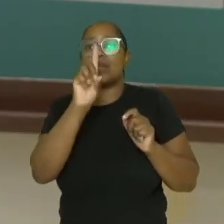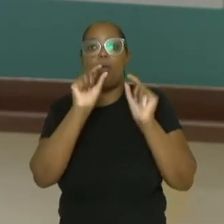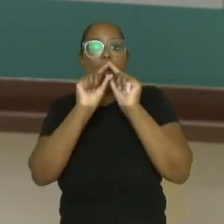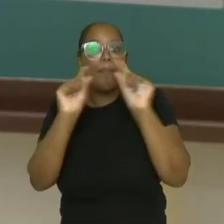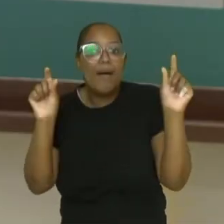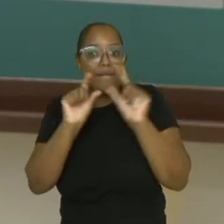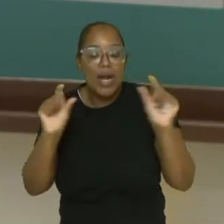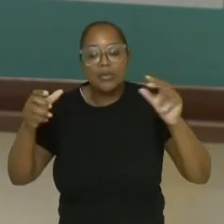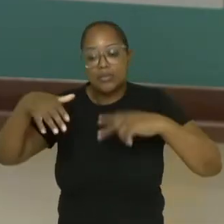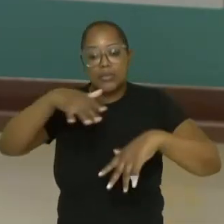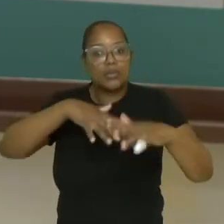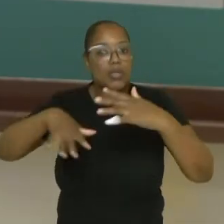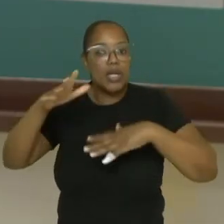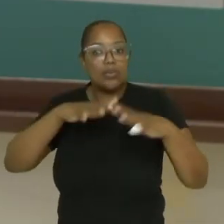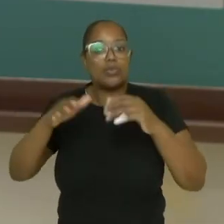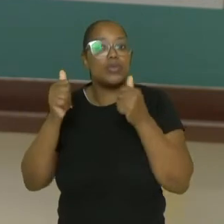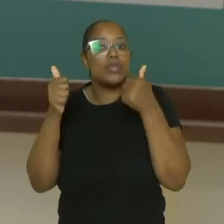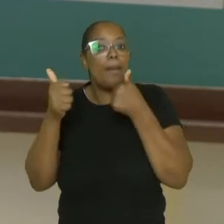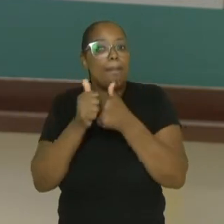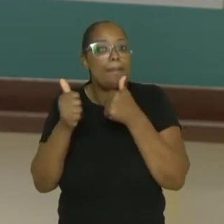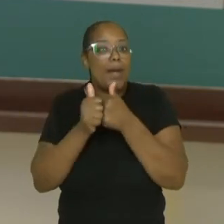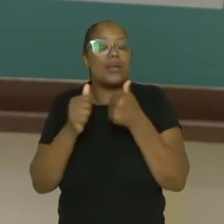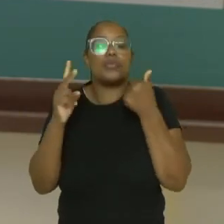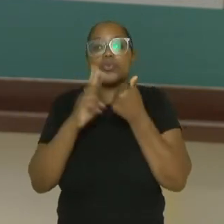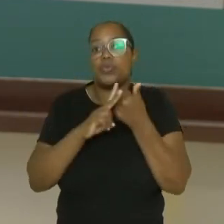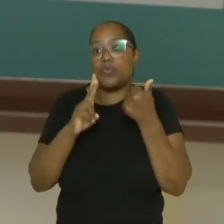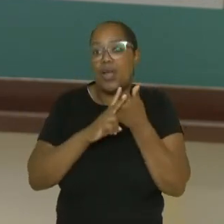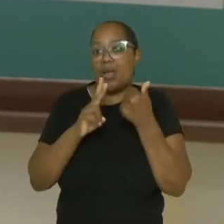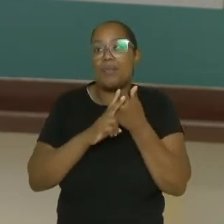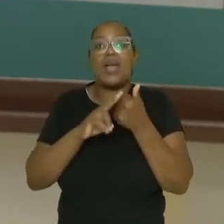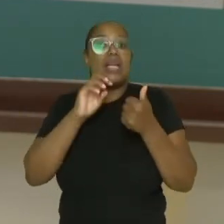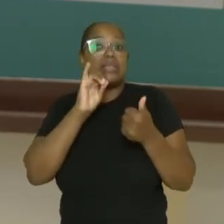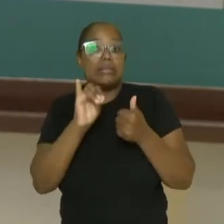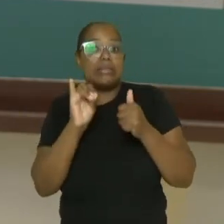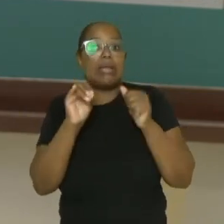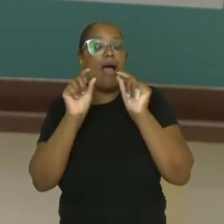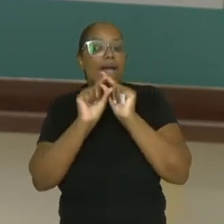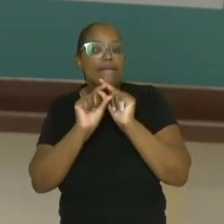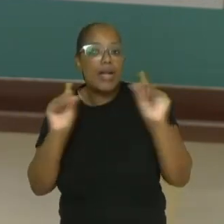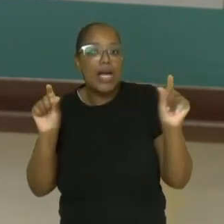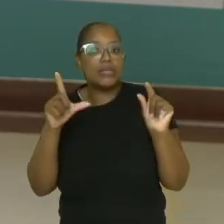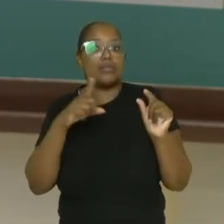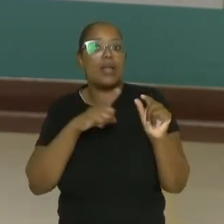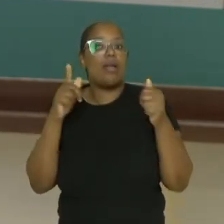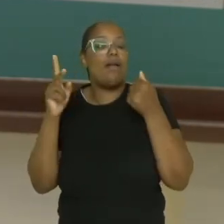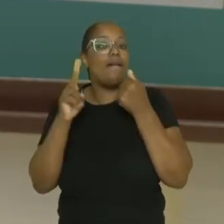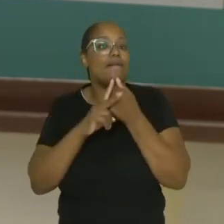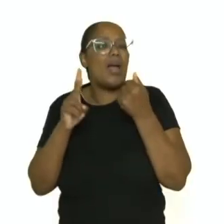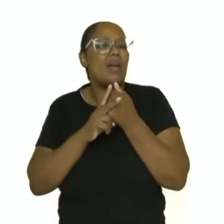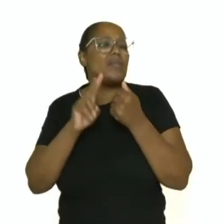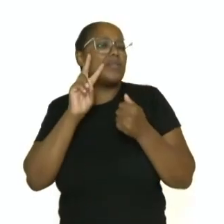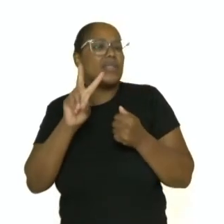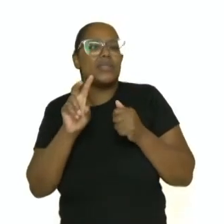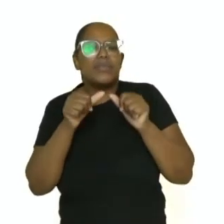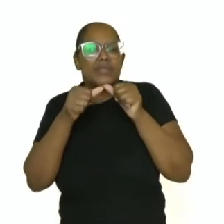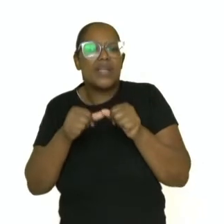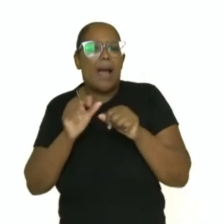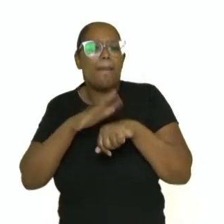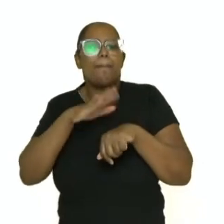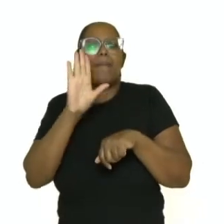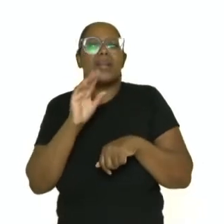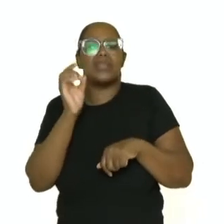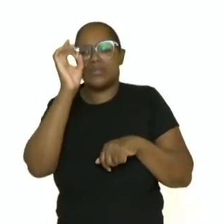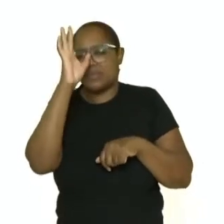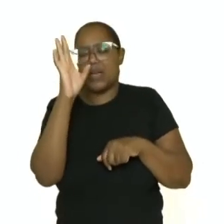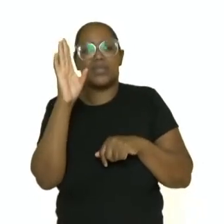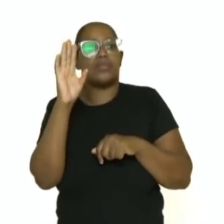organiza em torno do verbo, tá bom? Então, é uma frase que possui verbo, para ficar mais fácil. Olha o exemplo. Amazônia é considerada